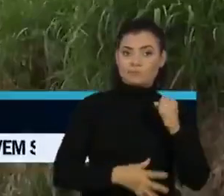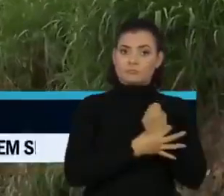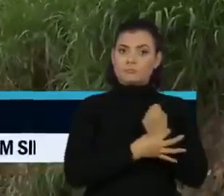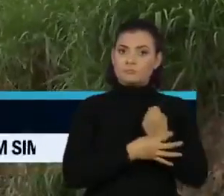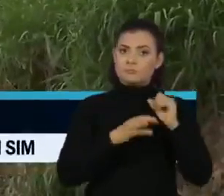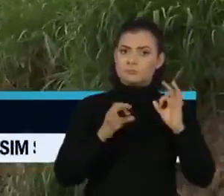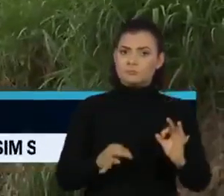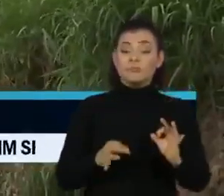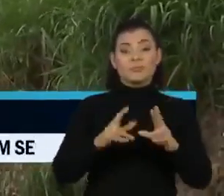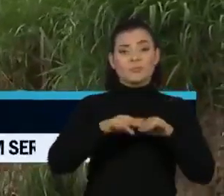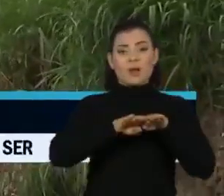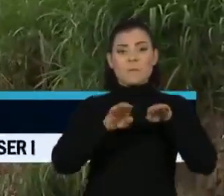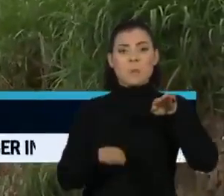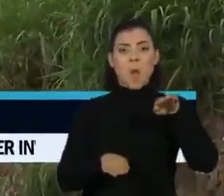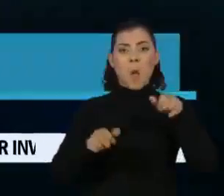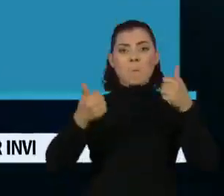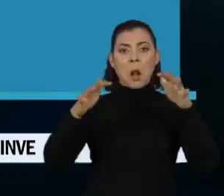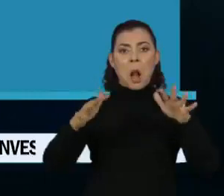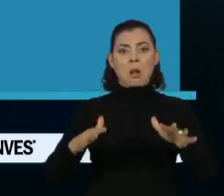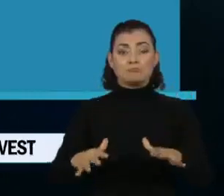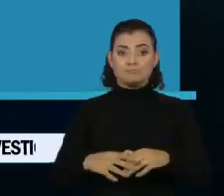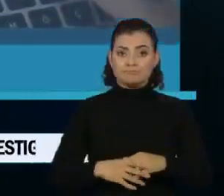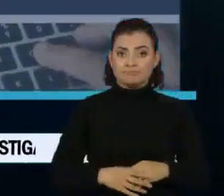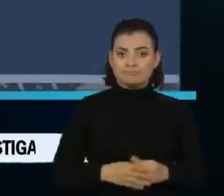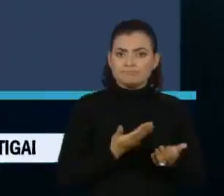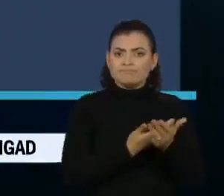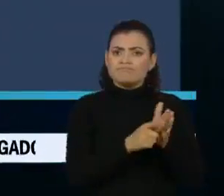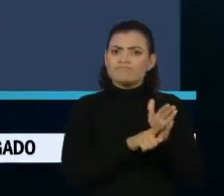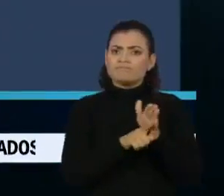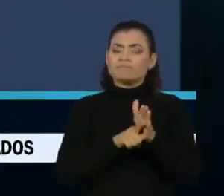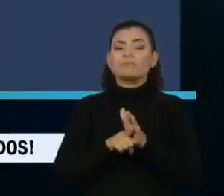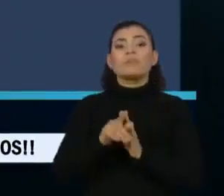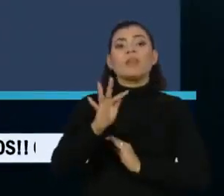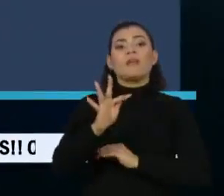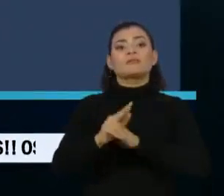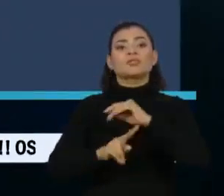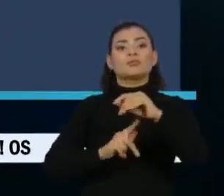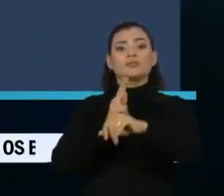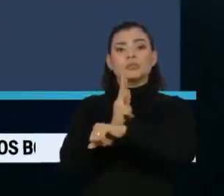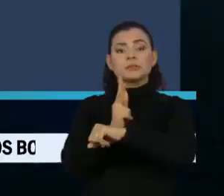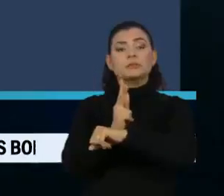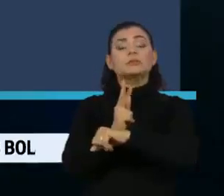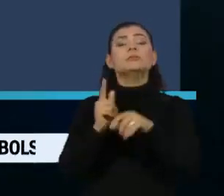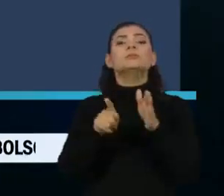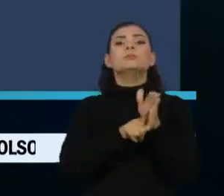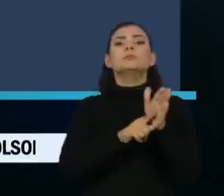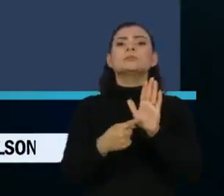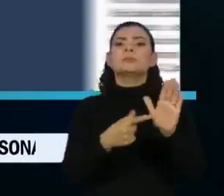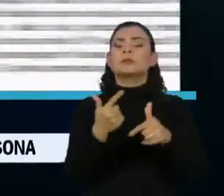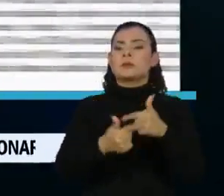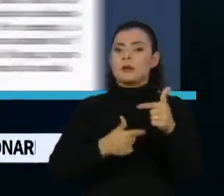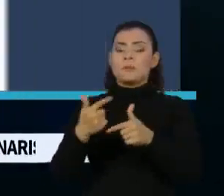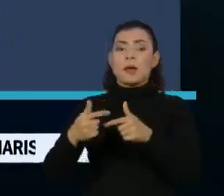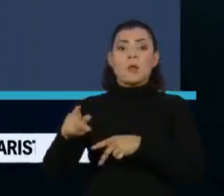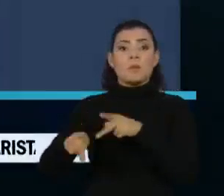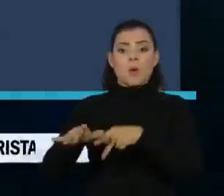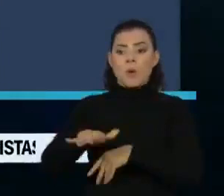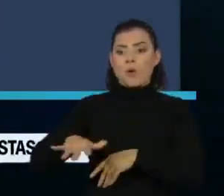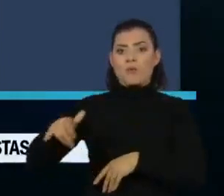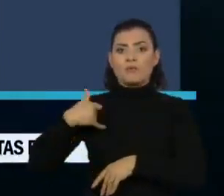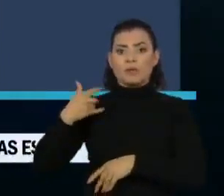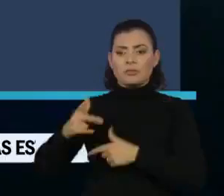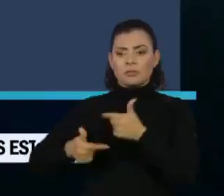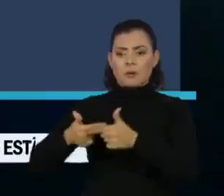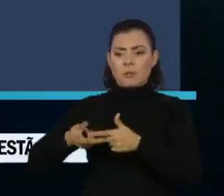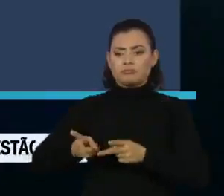aprofundando a desigualdade social. Estudos da Fundação Getúlio Vargas mostrou que a renda do trabalho na população em idade